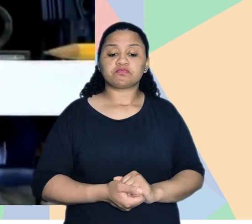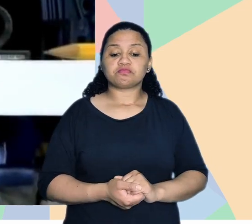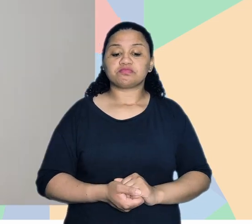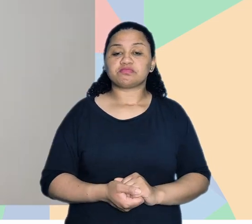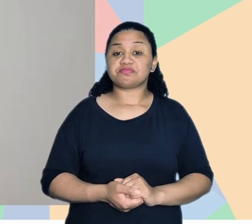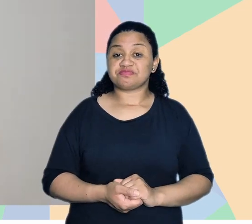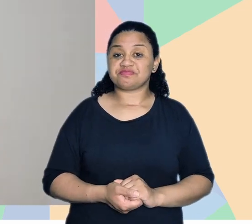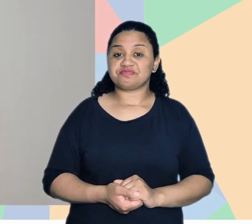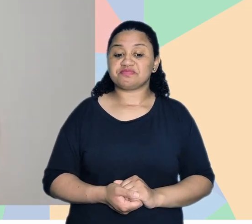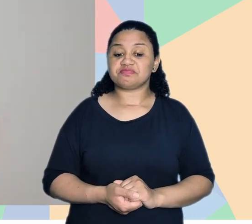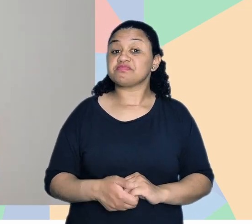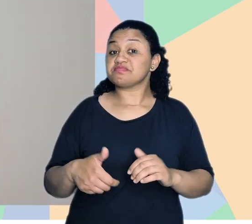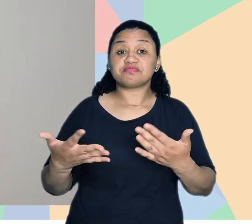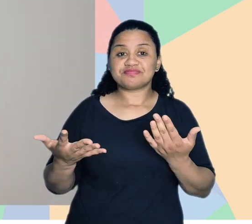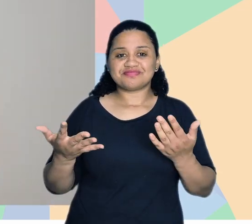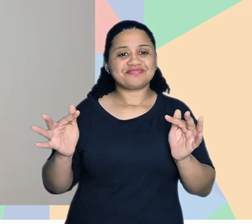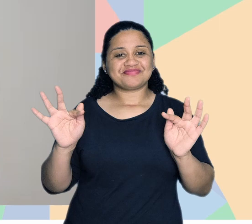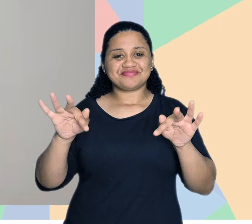Legal, Carol. Então,